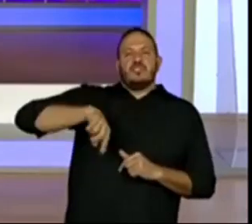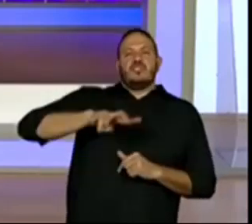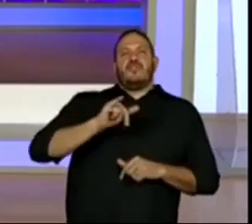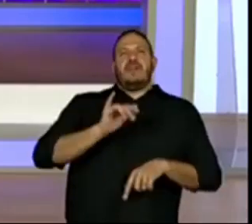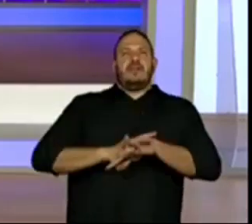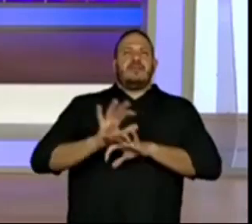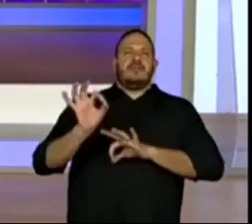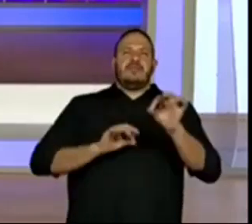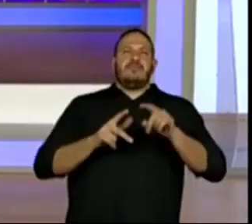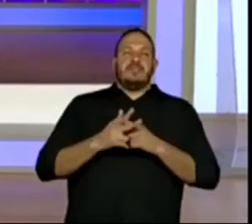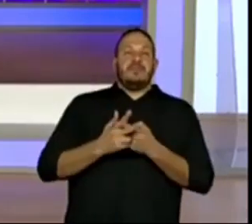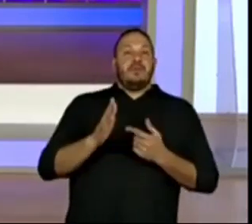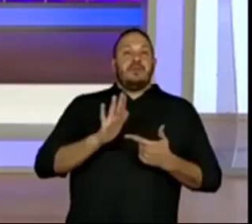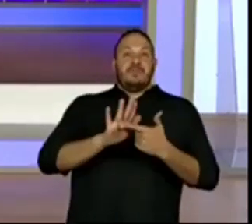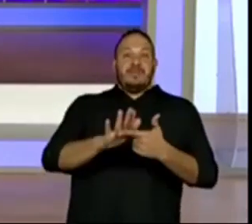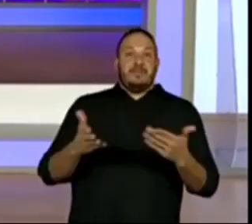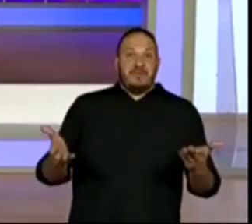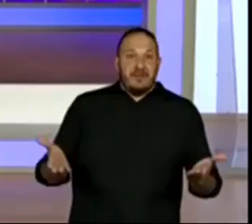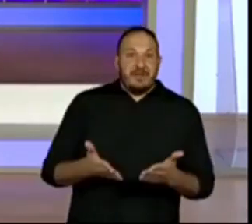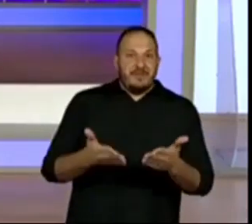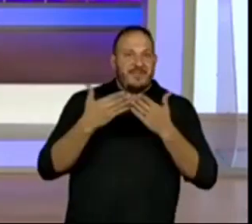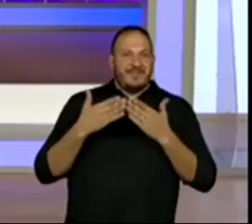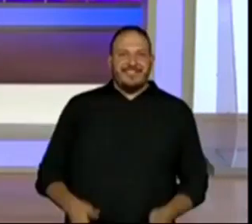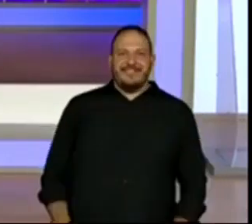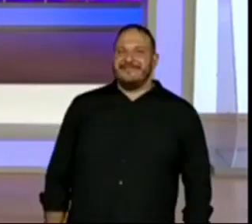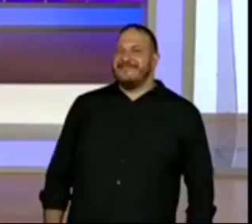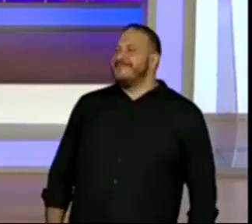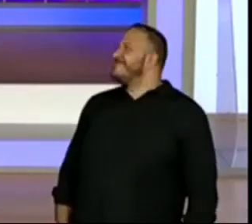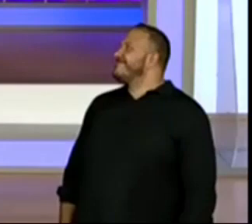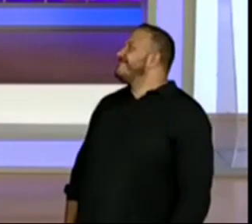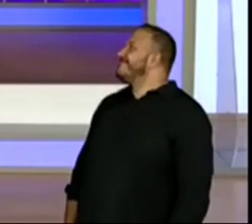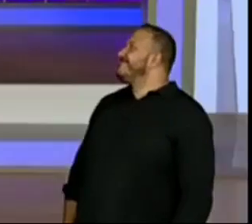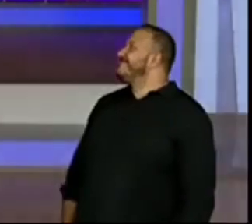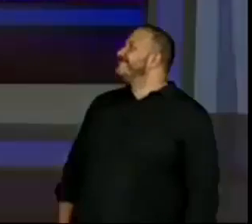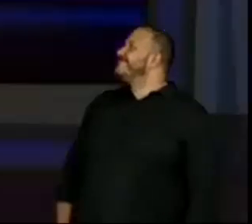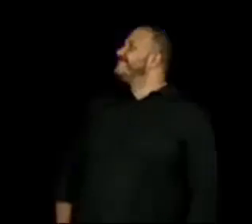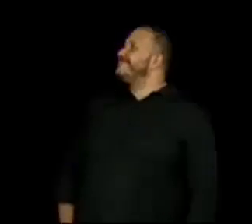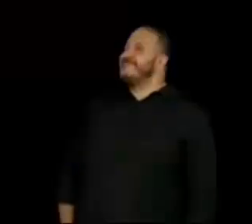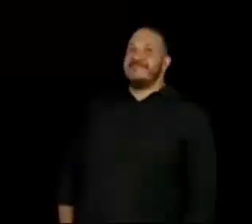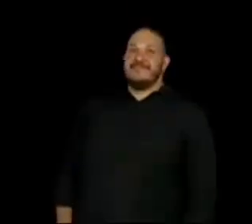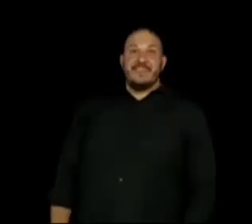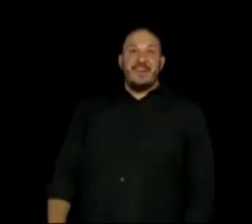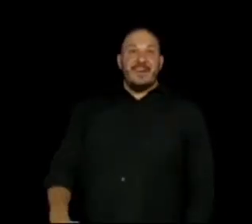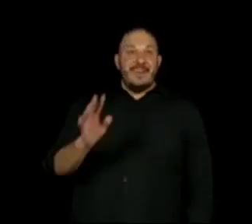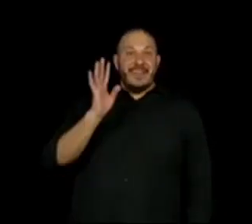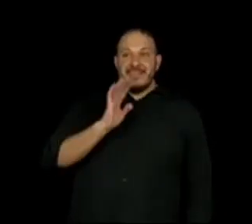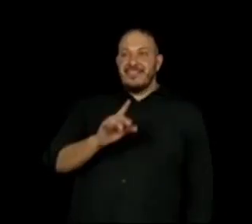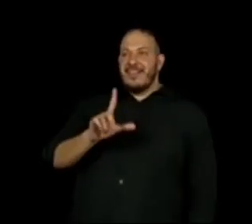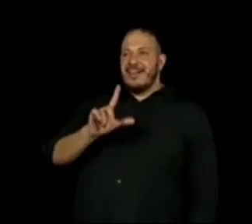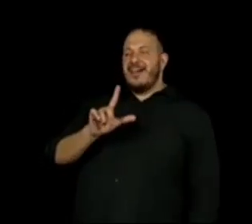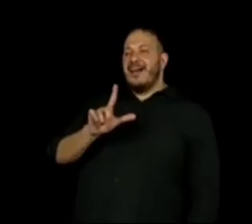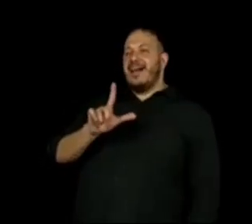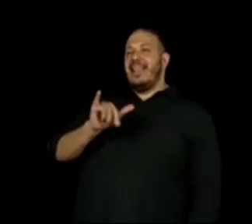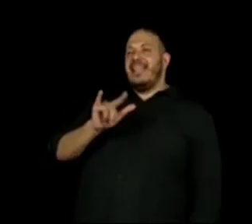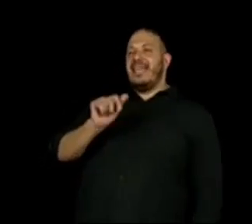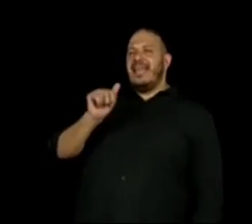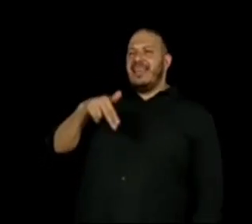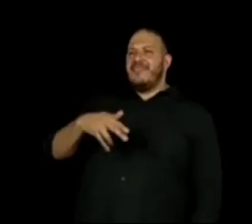Pode colocar a revista, por favor. A Lívia está falando que legal. Faz a sua, Lívia.